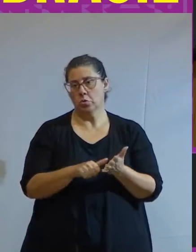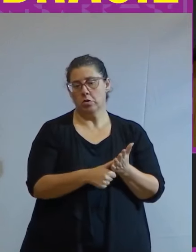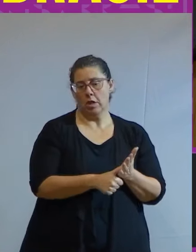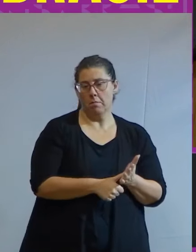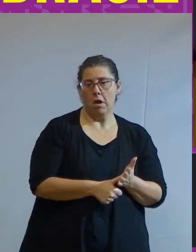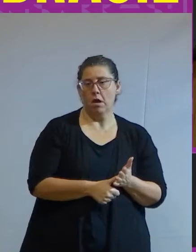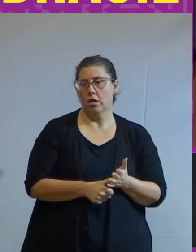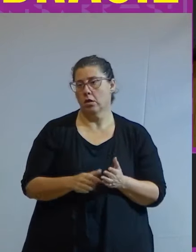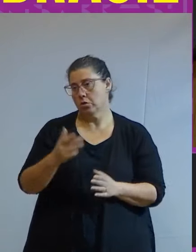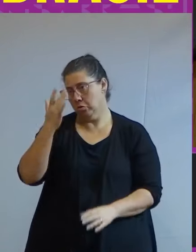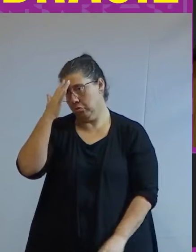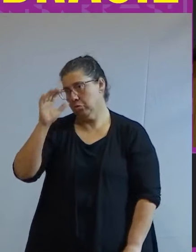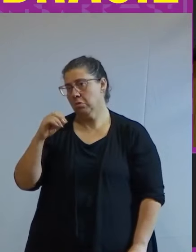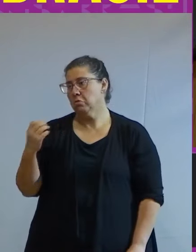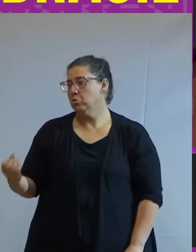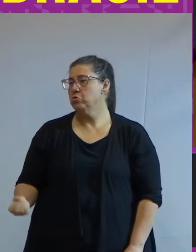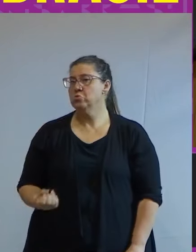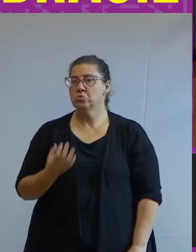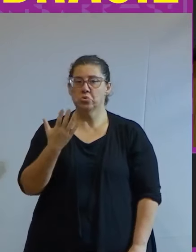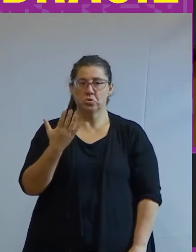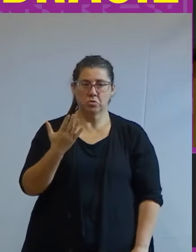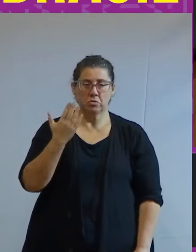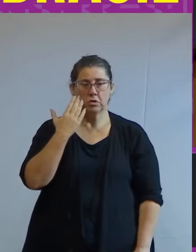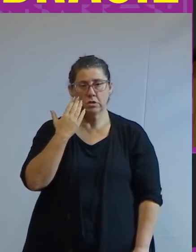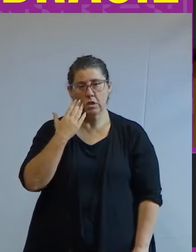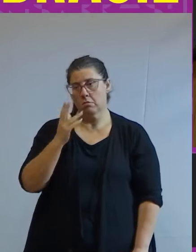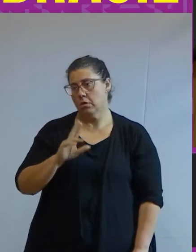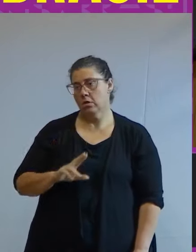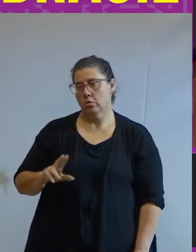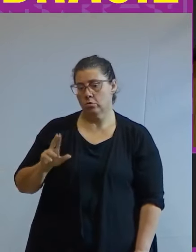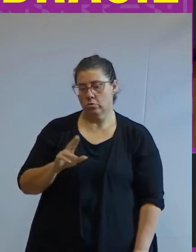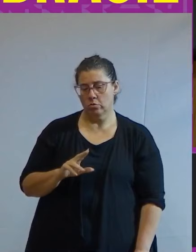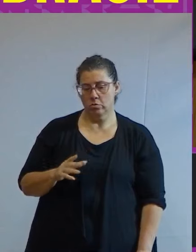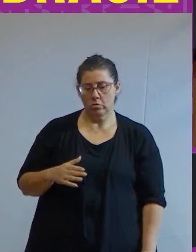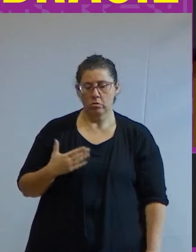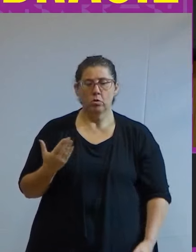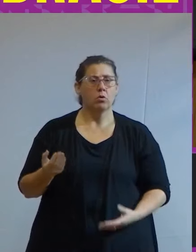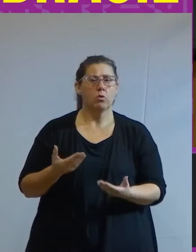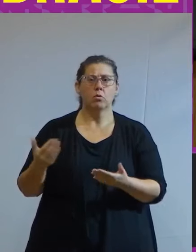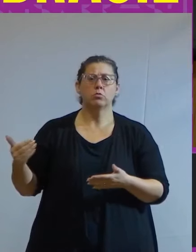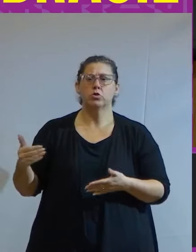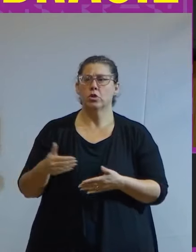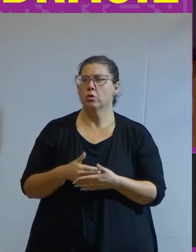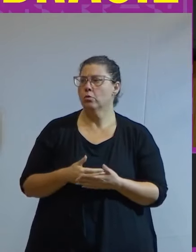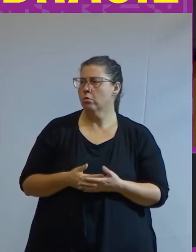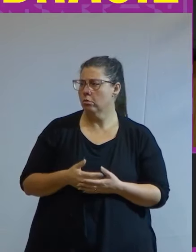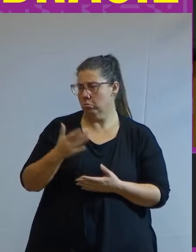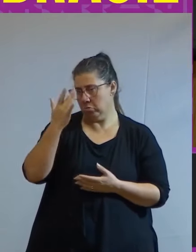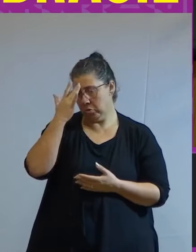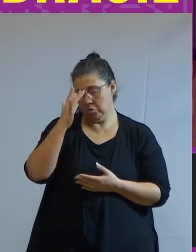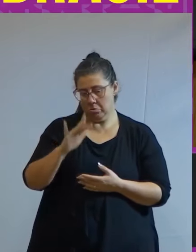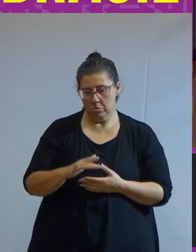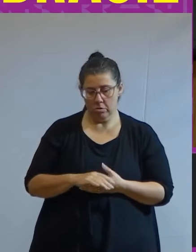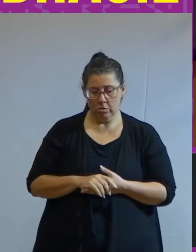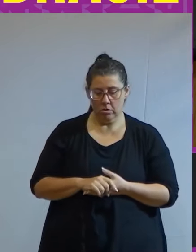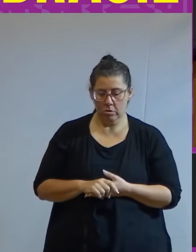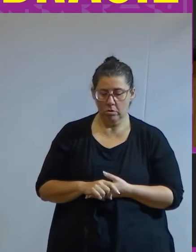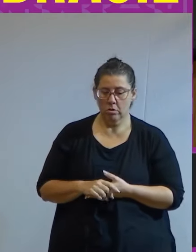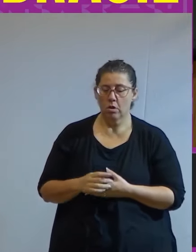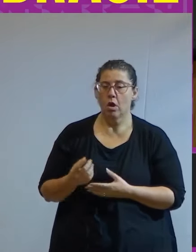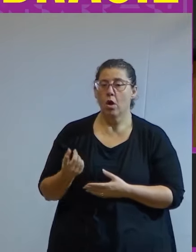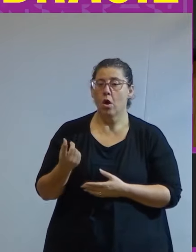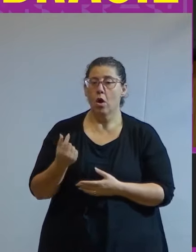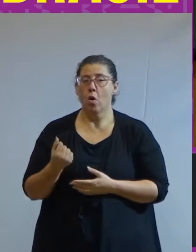cheiro ninguém sabe de onde veio você sabe nas mãos de quem ele está como chegou até lá não se sabe então a riqueza